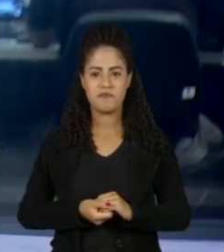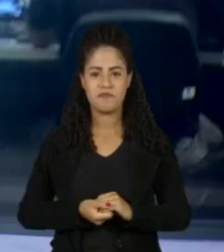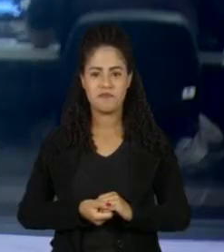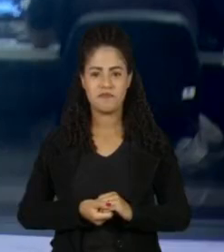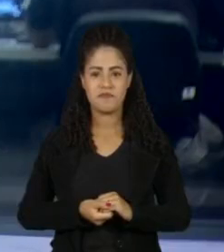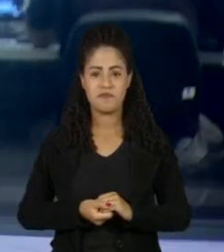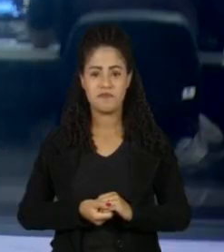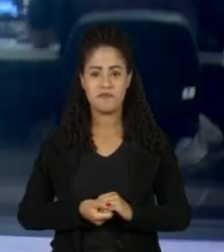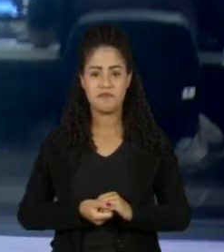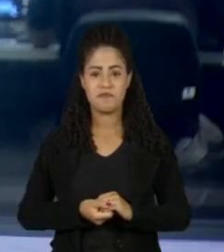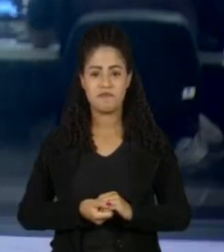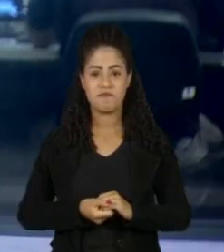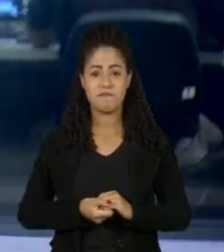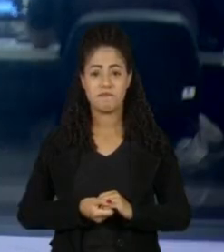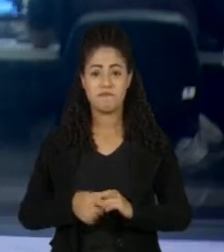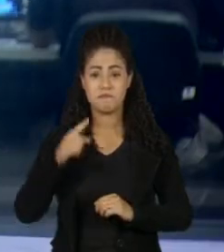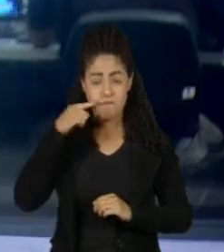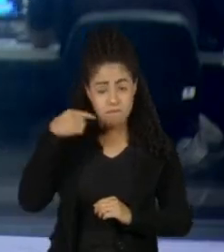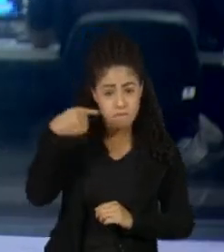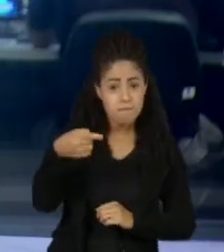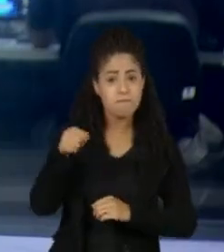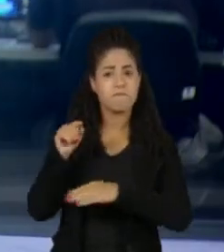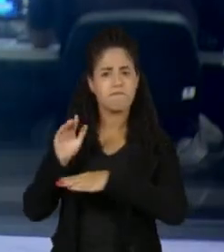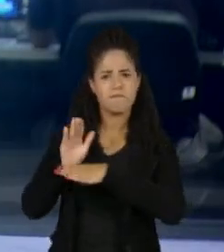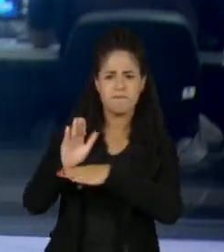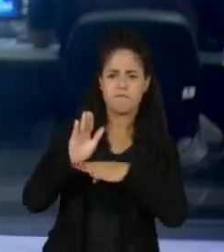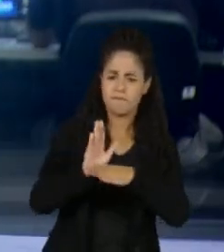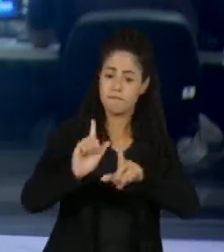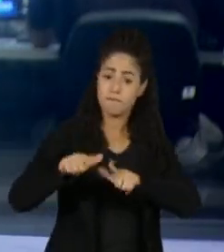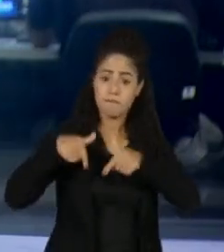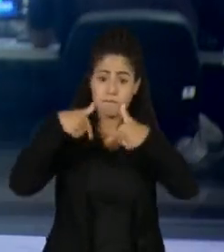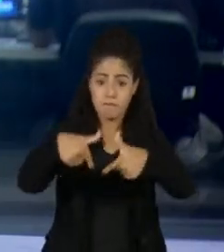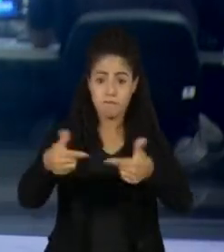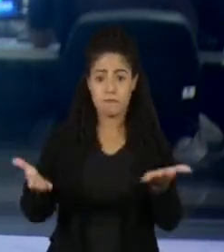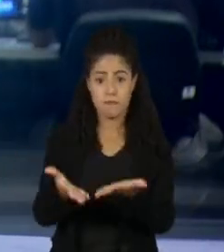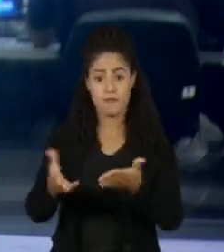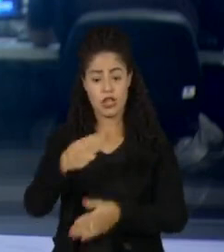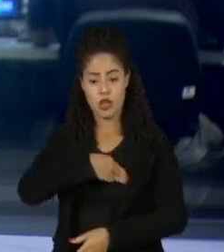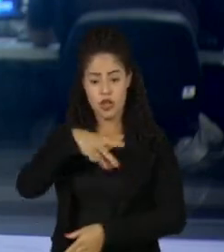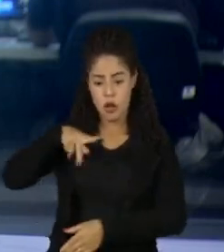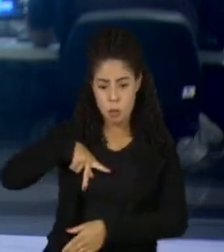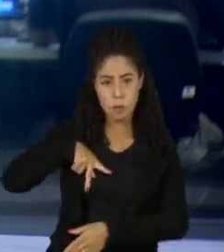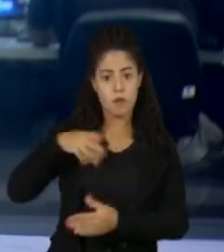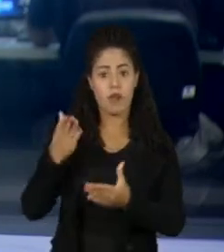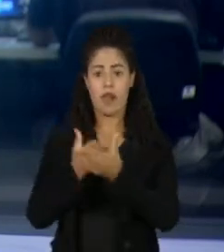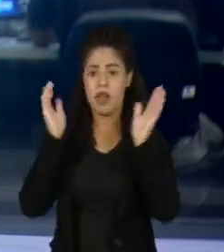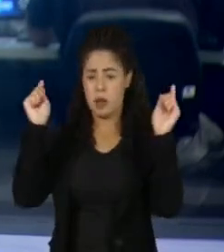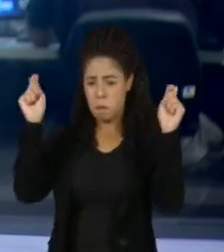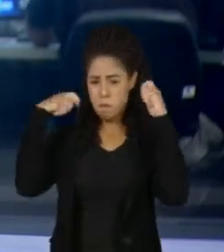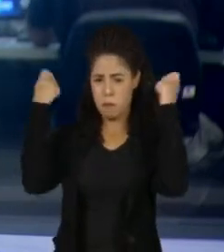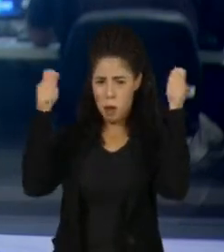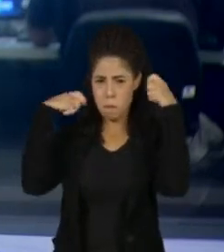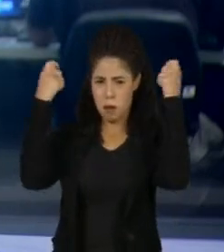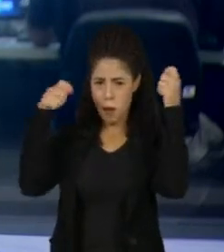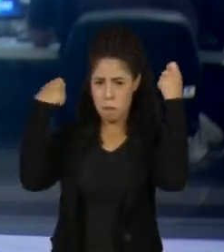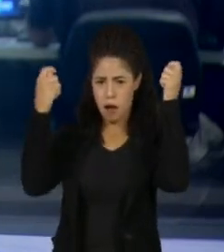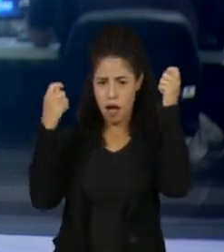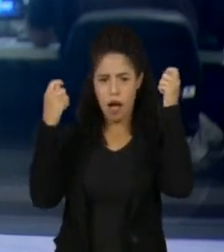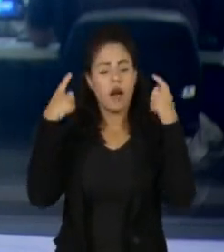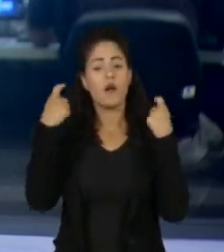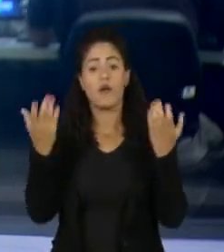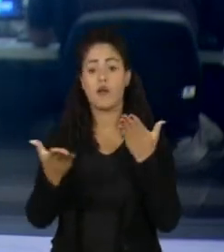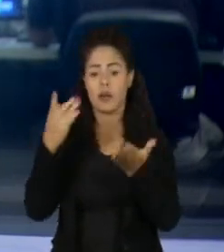Depois de muita mobilização e uma ação no Ministério Público, um Festival Internacional de Música Eletrônica, que estava